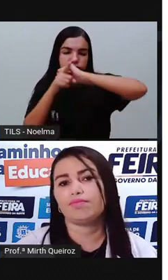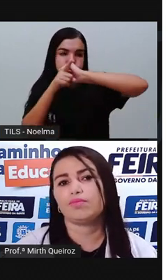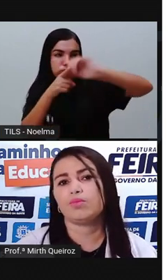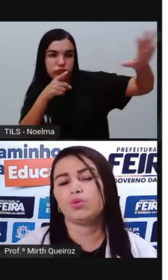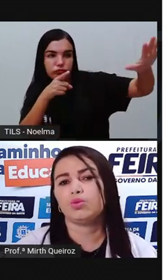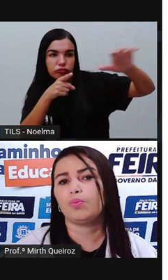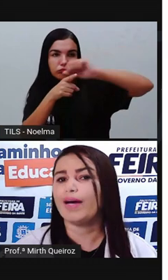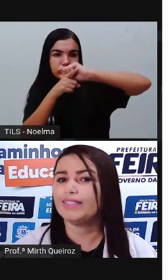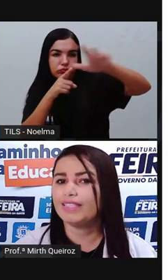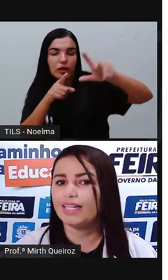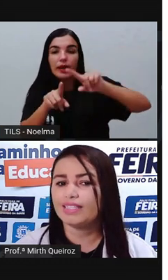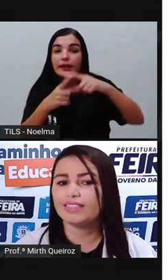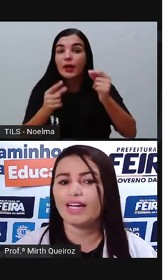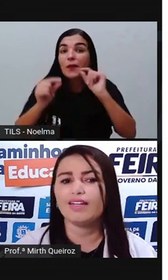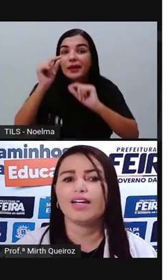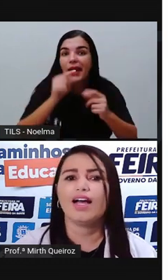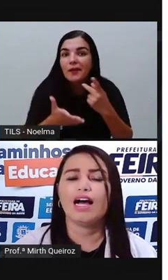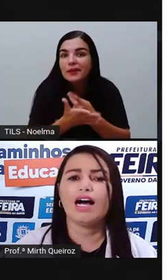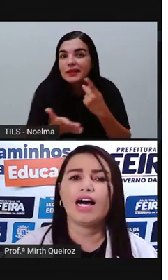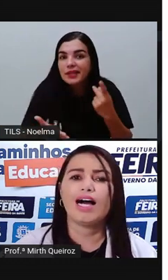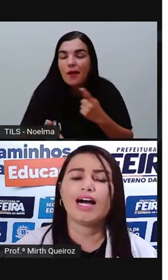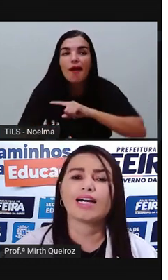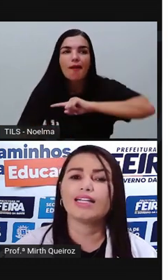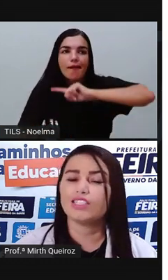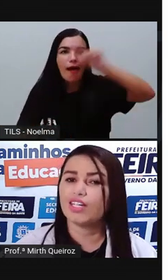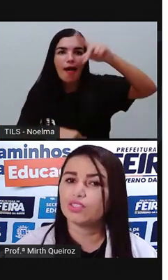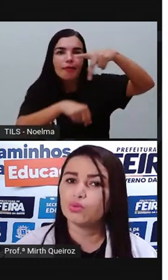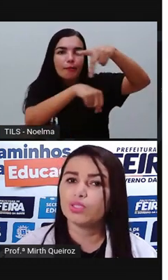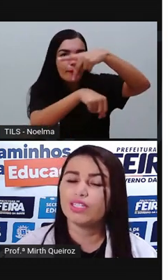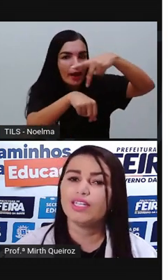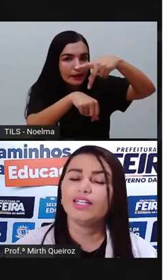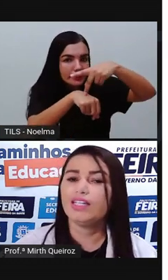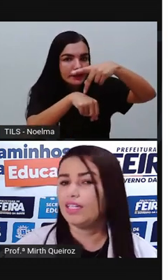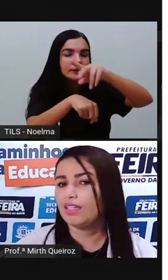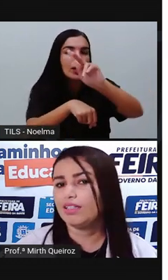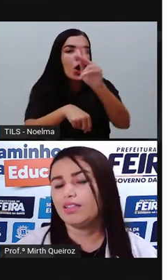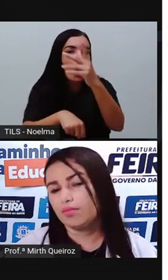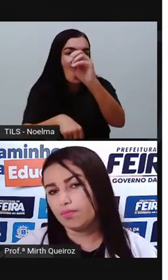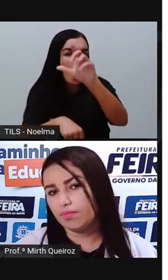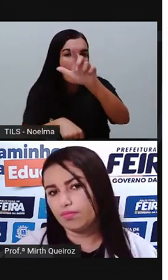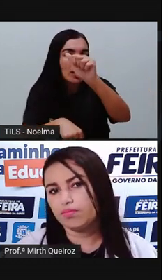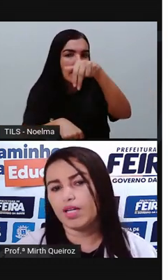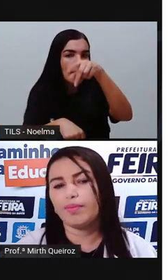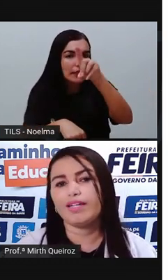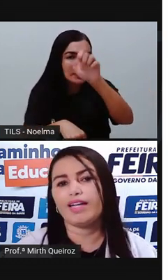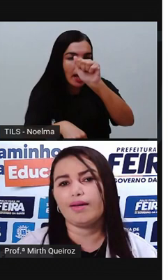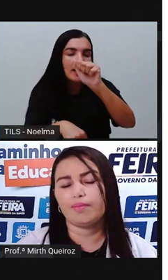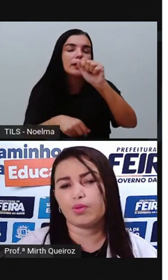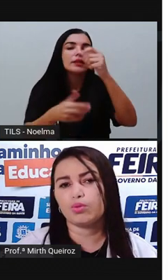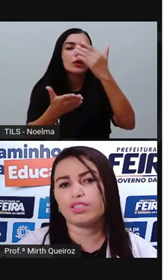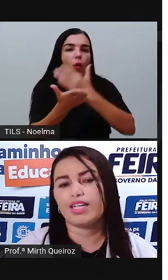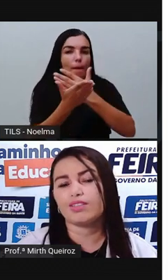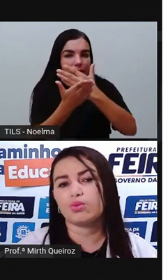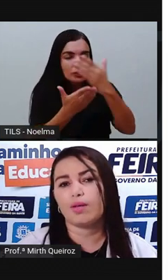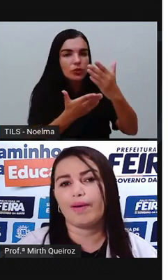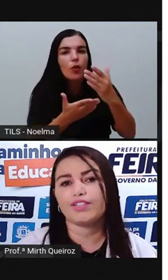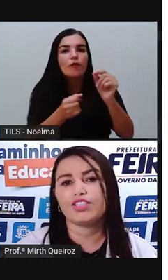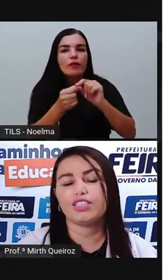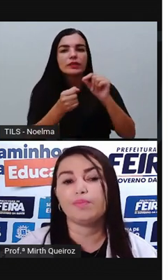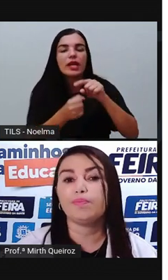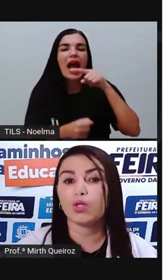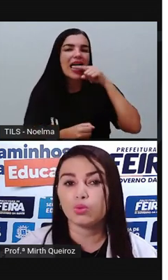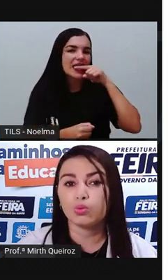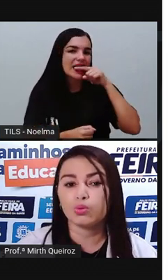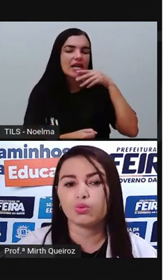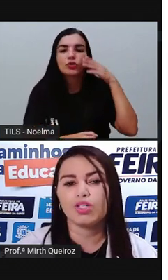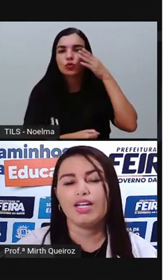lá, no país deles, né? A cana-de-açúcar e também, né? Produzir açúcar a partir